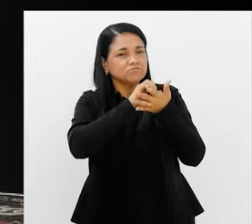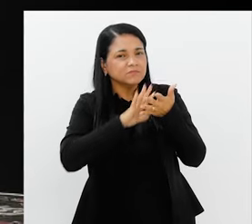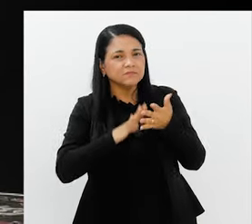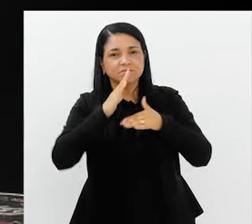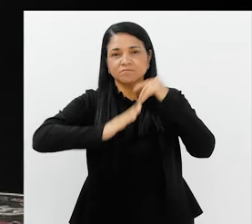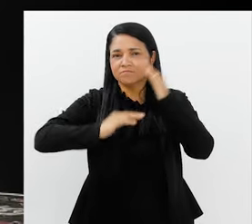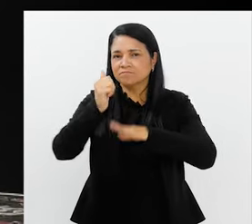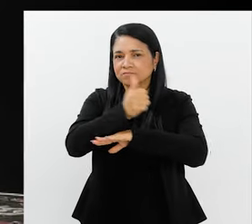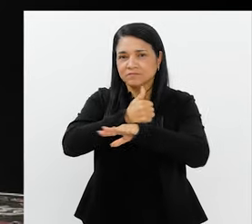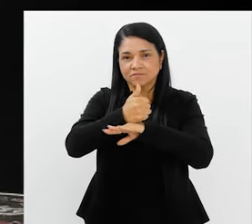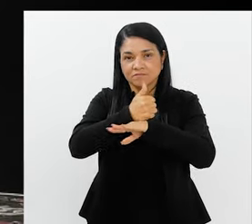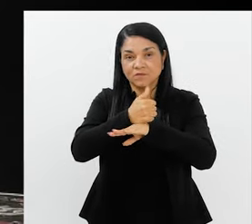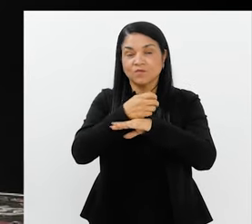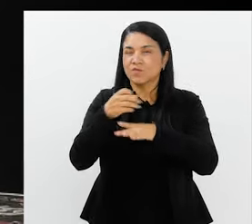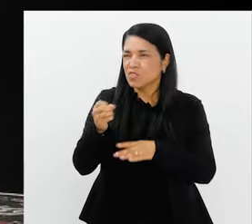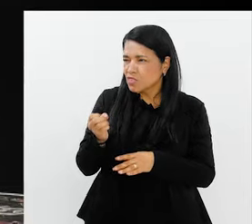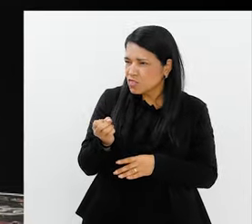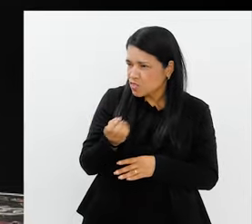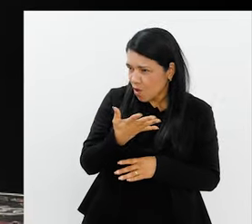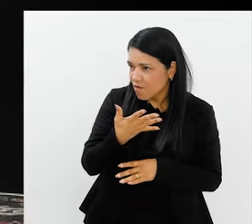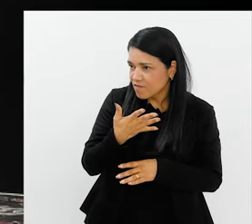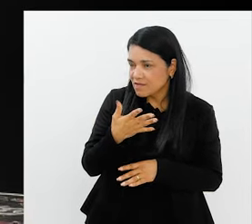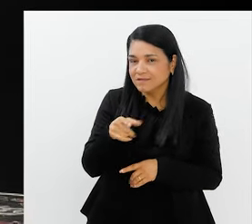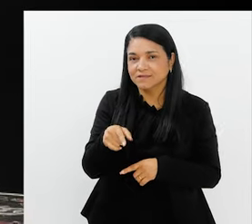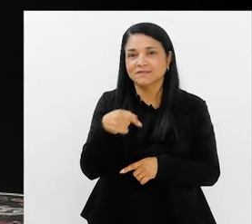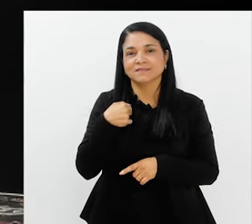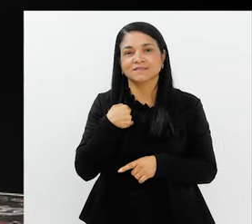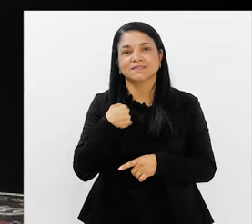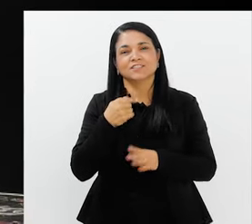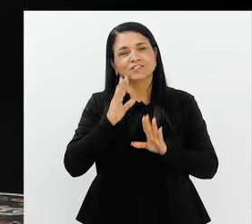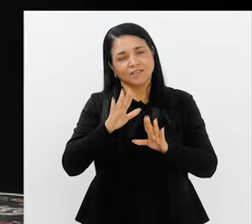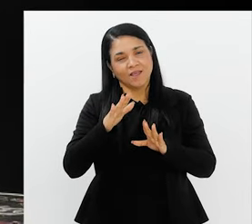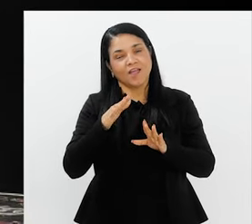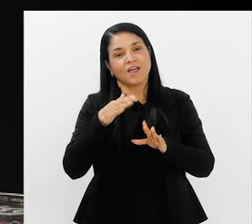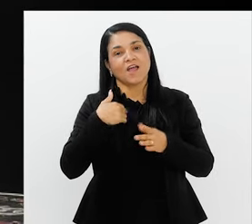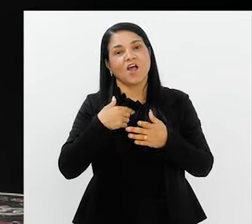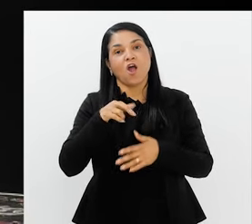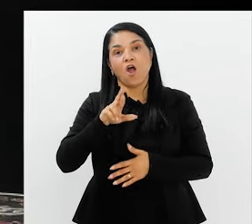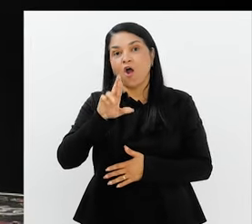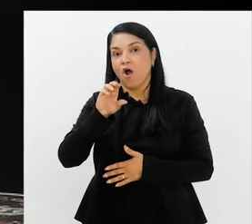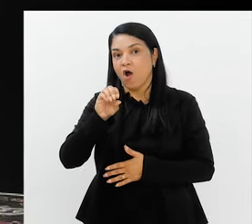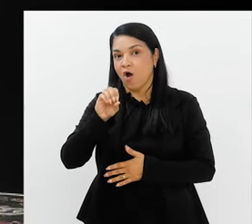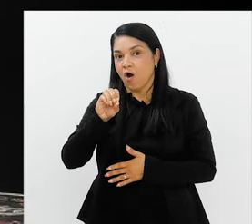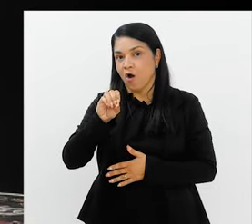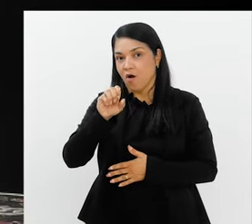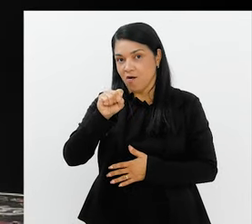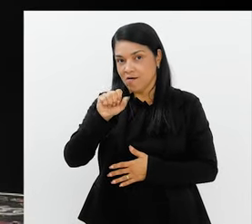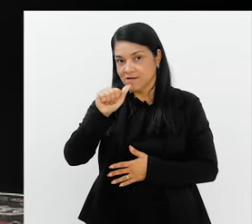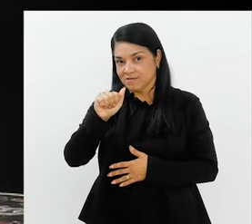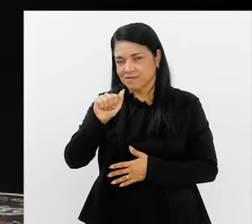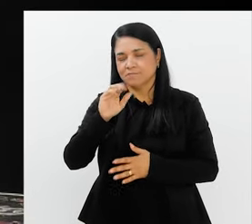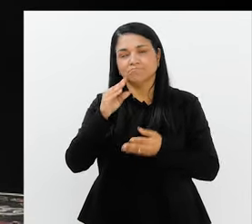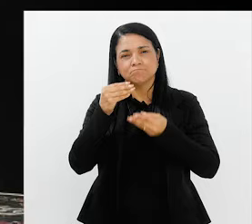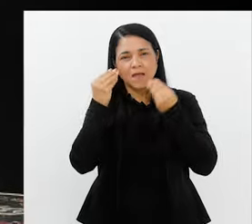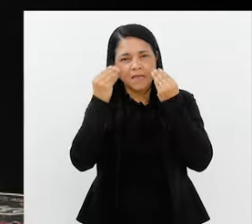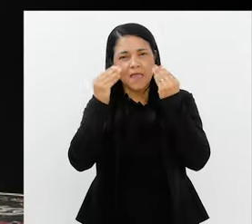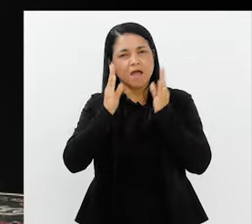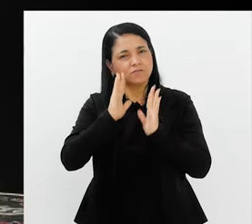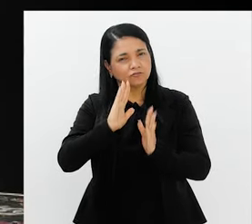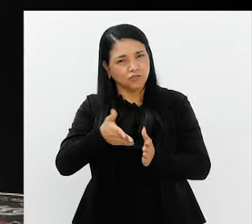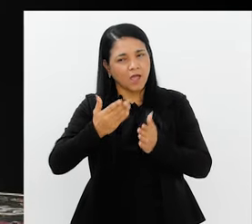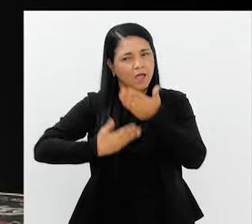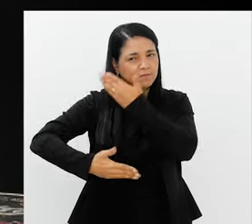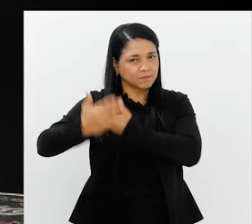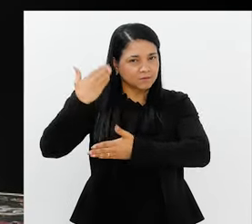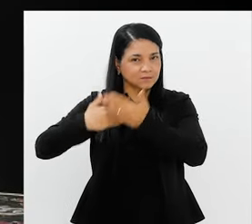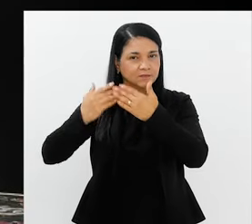relativamente nova, né? Por conta, lógico, a Rosa já maquiava. Eu